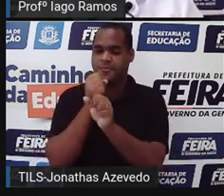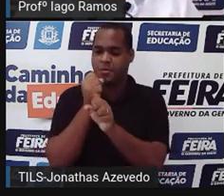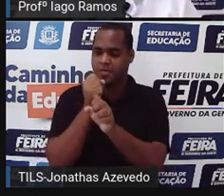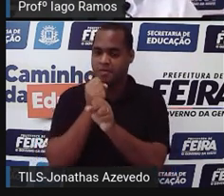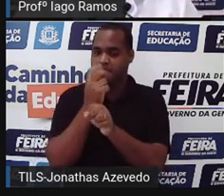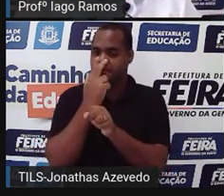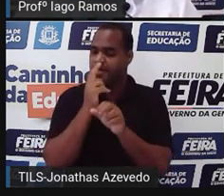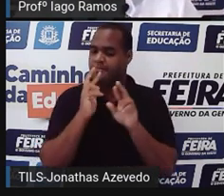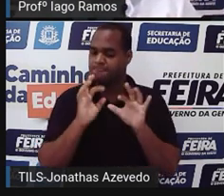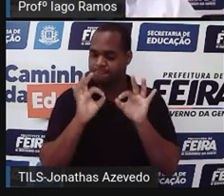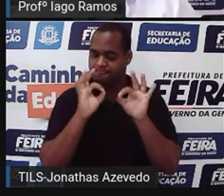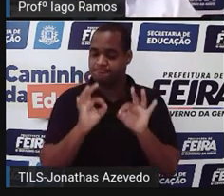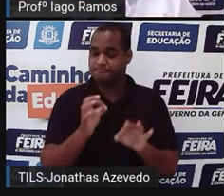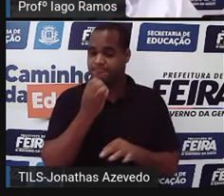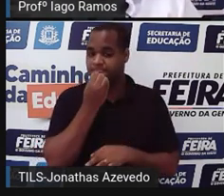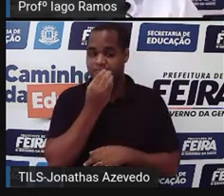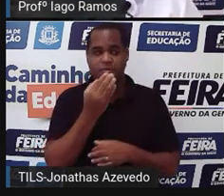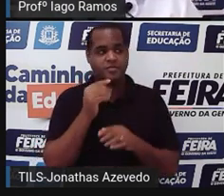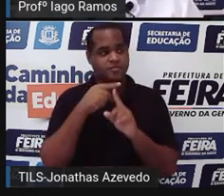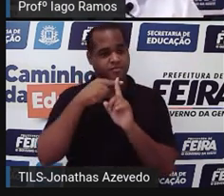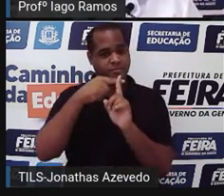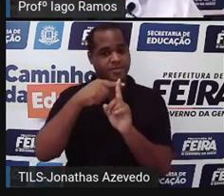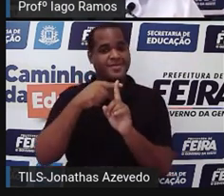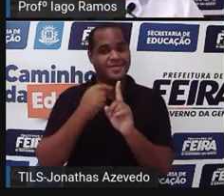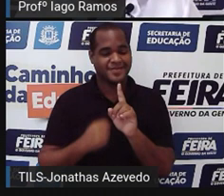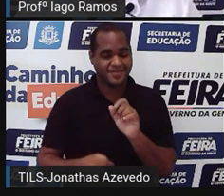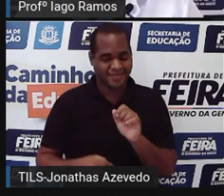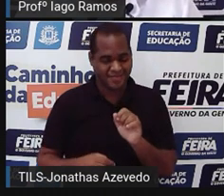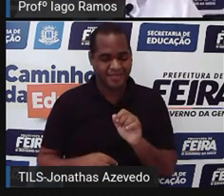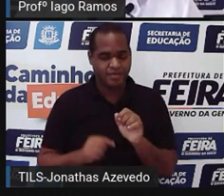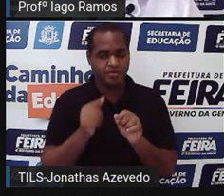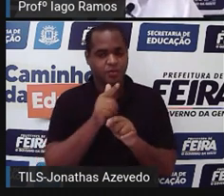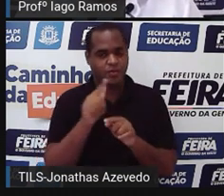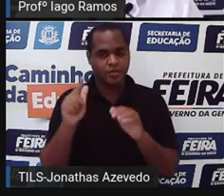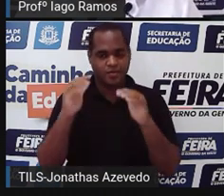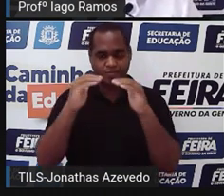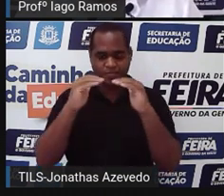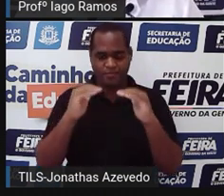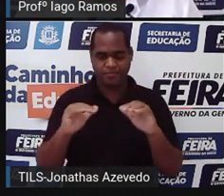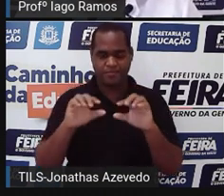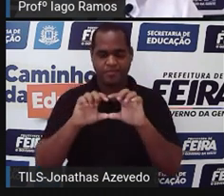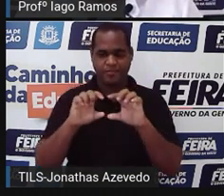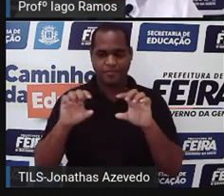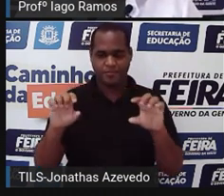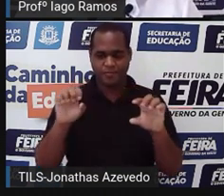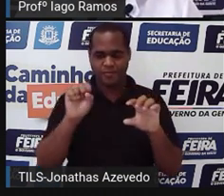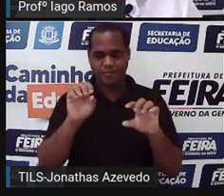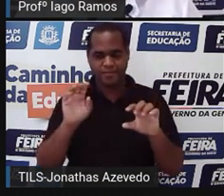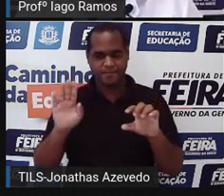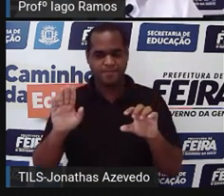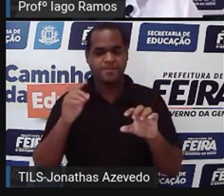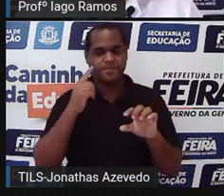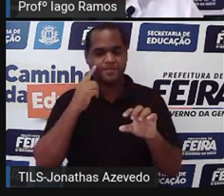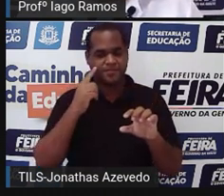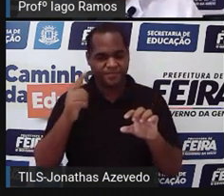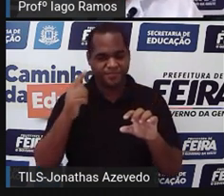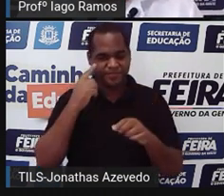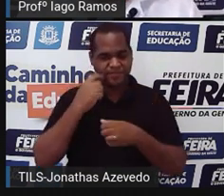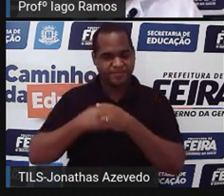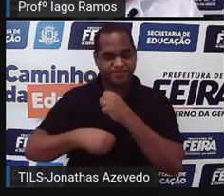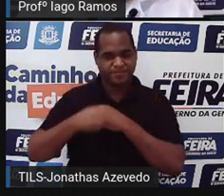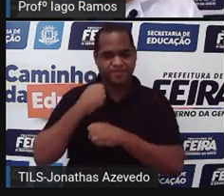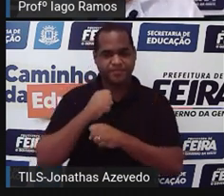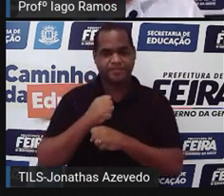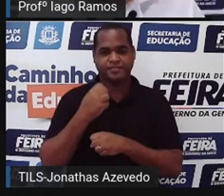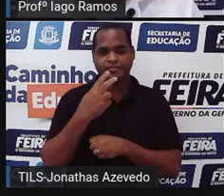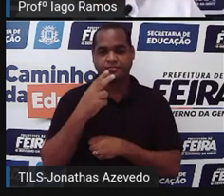ser um resultado positivo. E aí diz mais ali embaixo, ó. Diz que a edição de 2020 da TIC